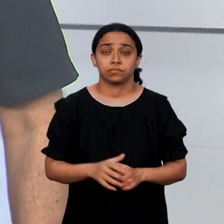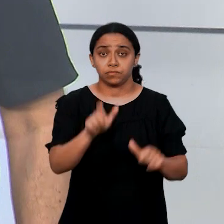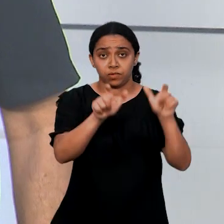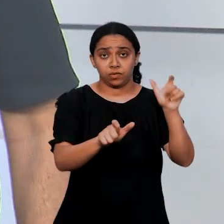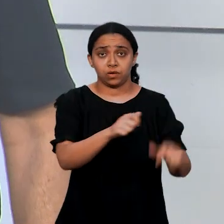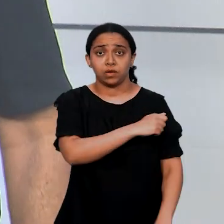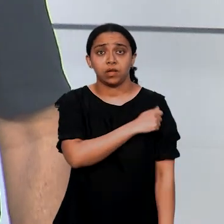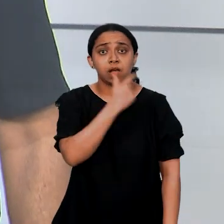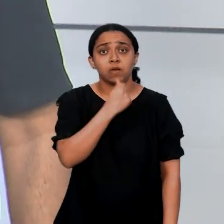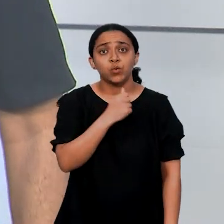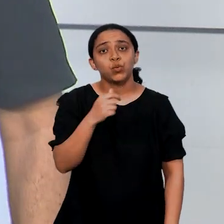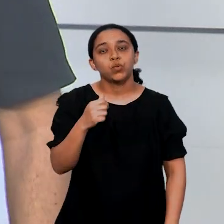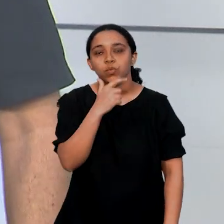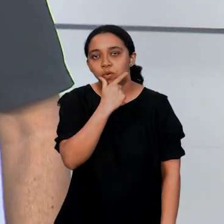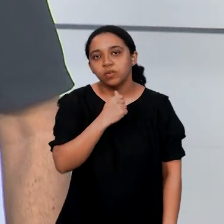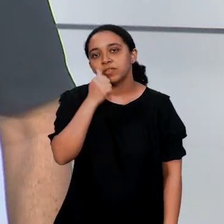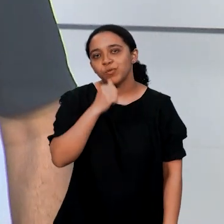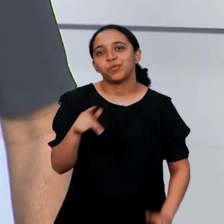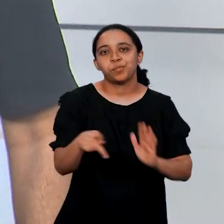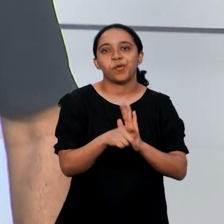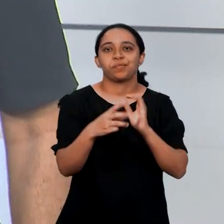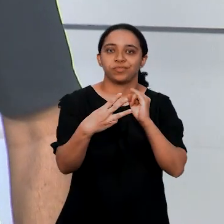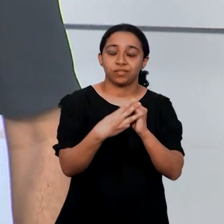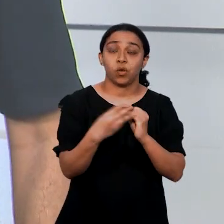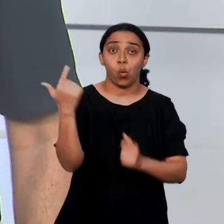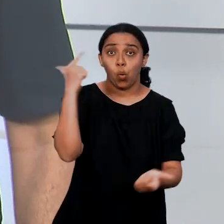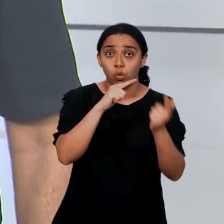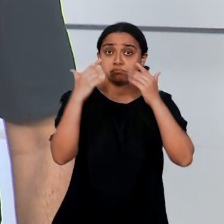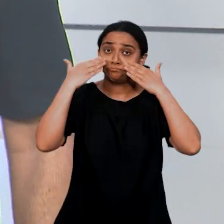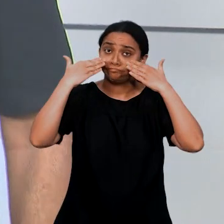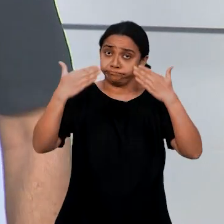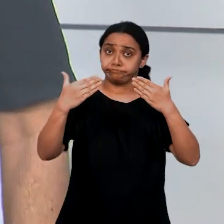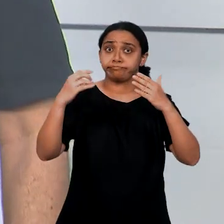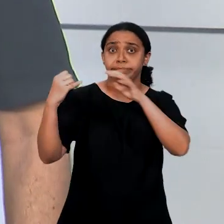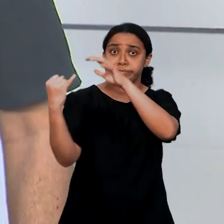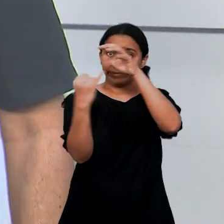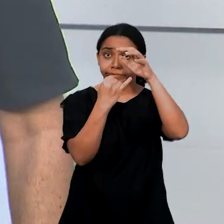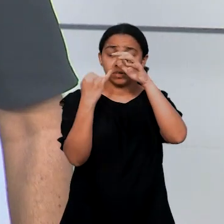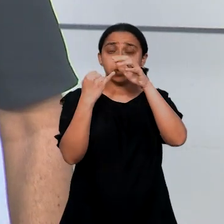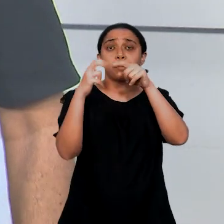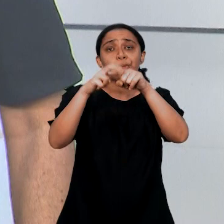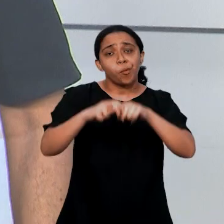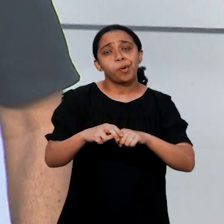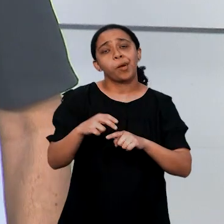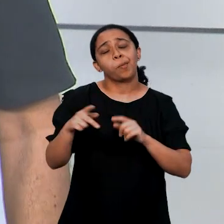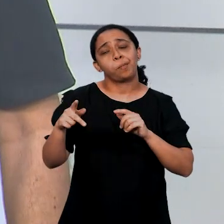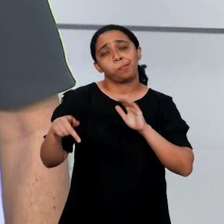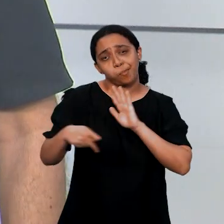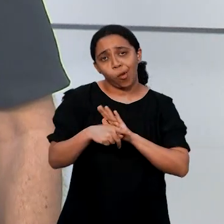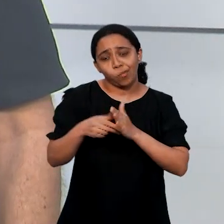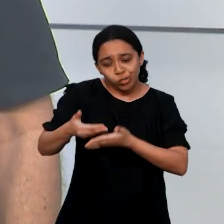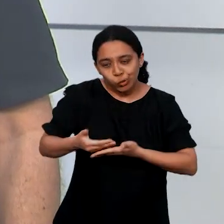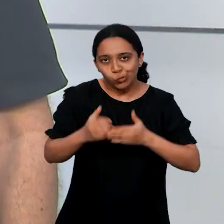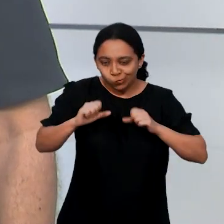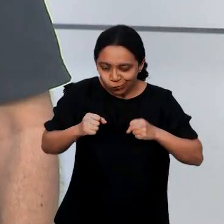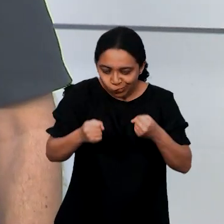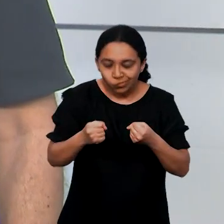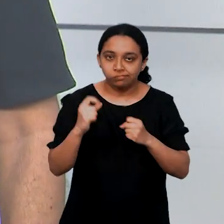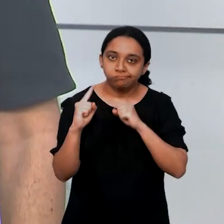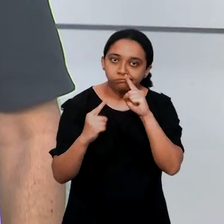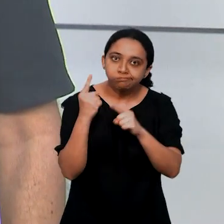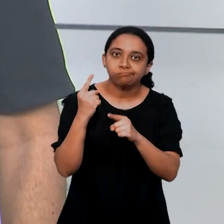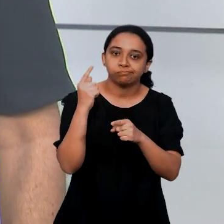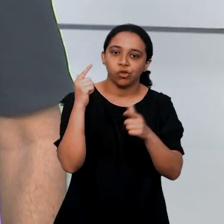Alunos do Instituto Federal do Maranhão conquistam destaque internacional por meio de seus estudos.